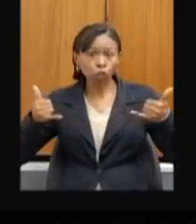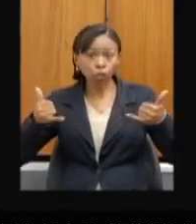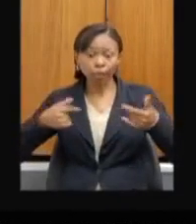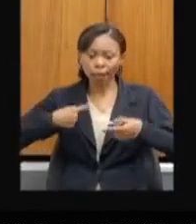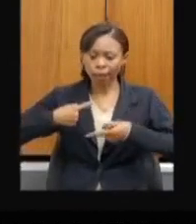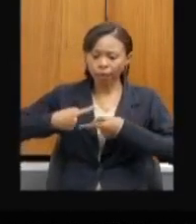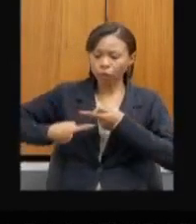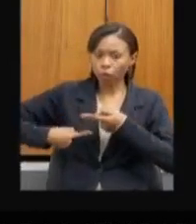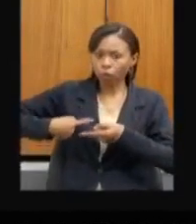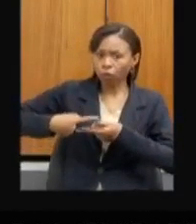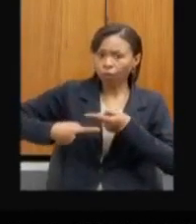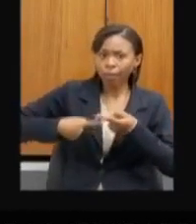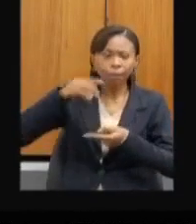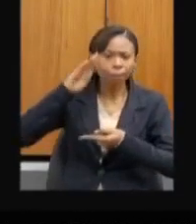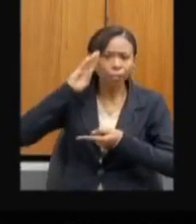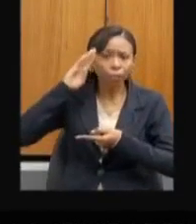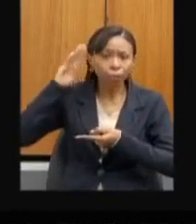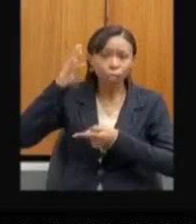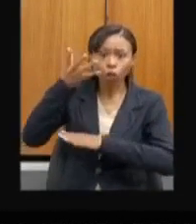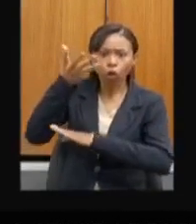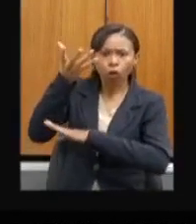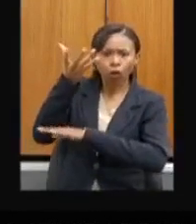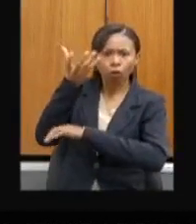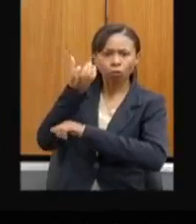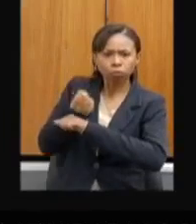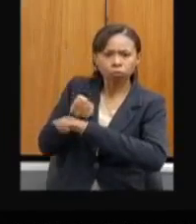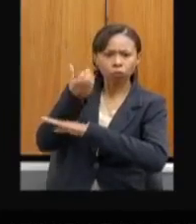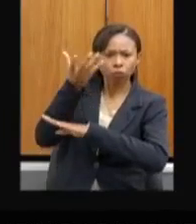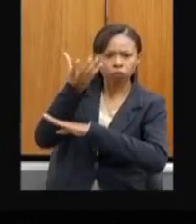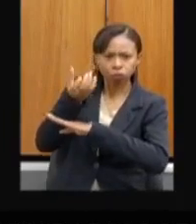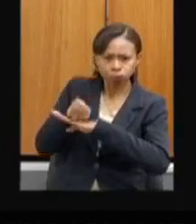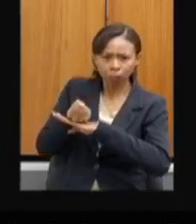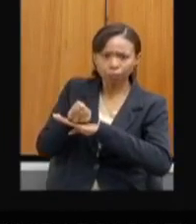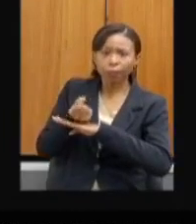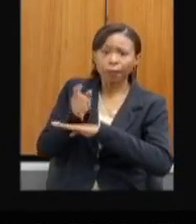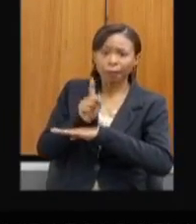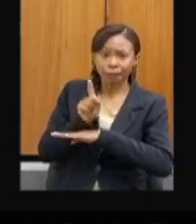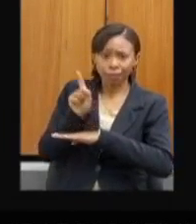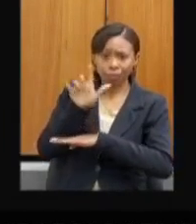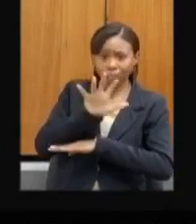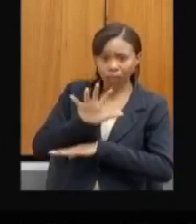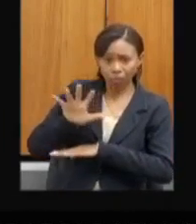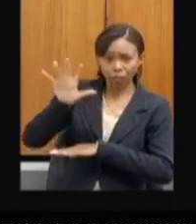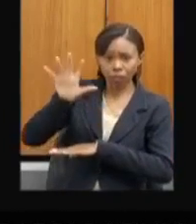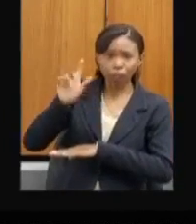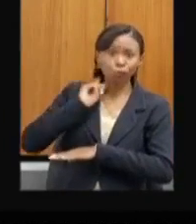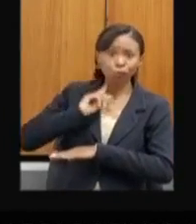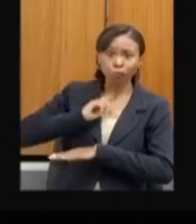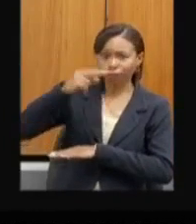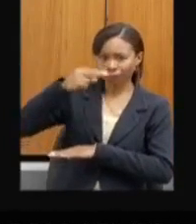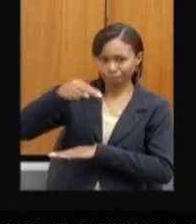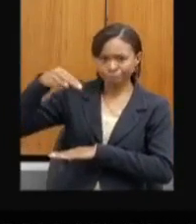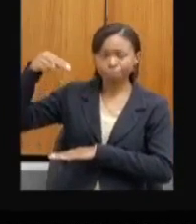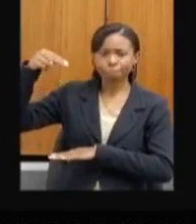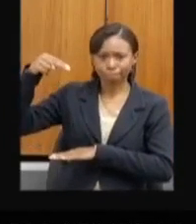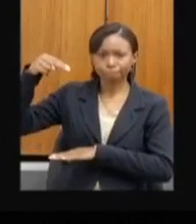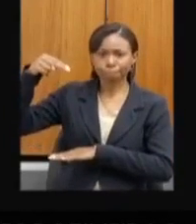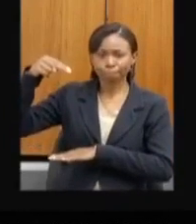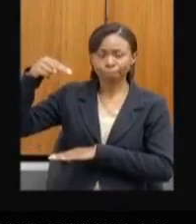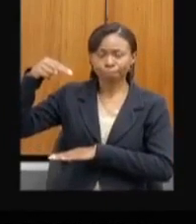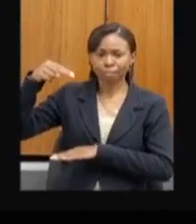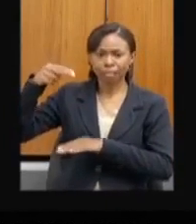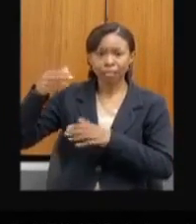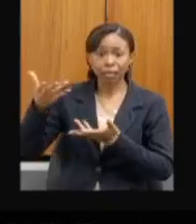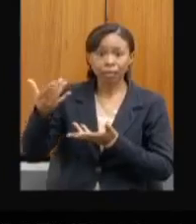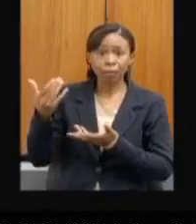fotovoltaica para a região do norte de Minas, que está se destacando na produção dessa energia